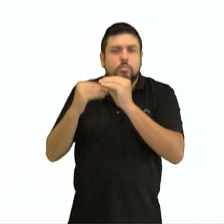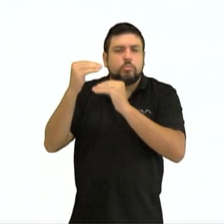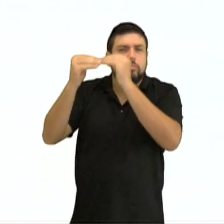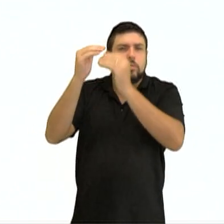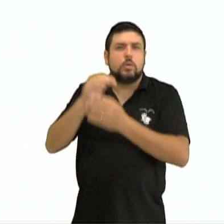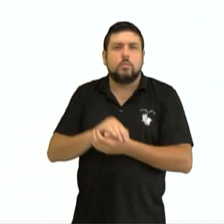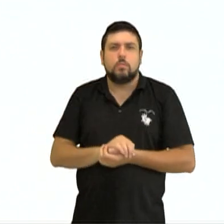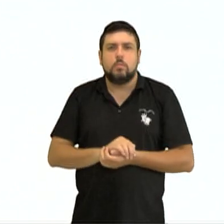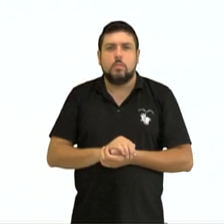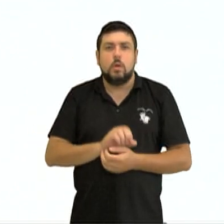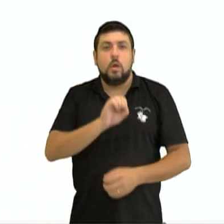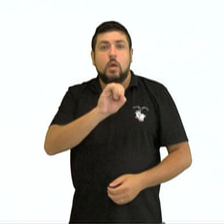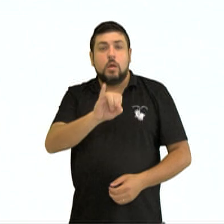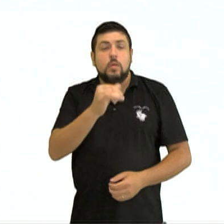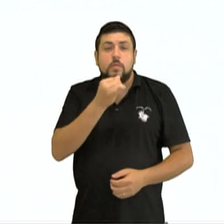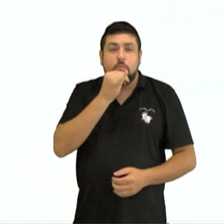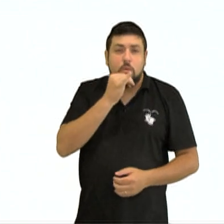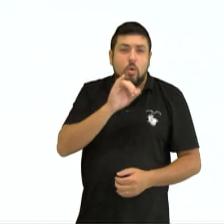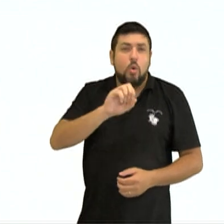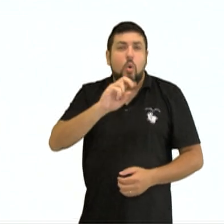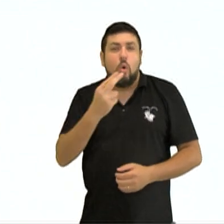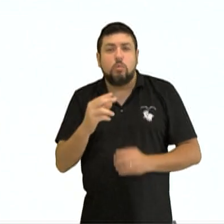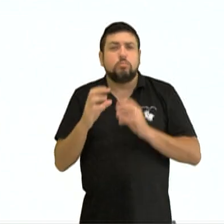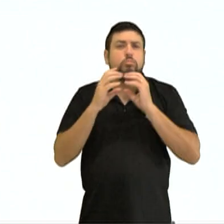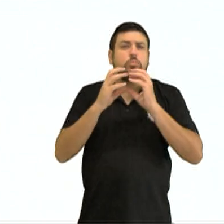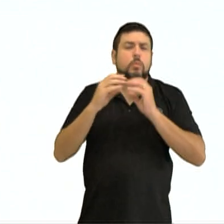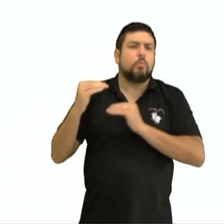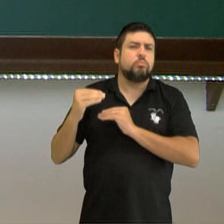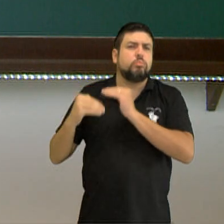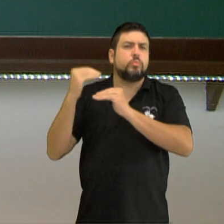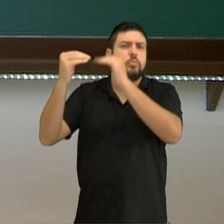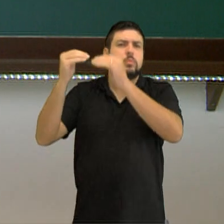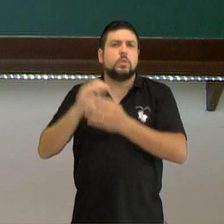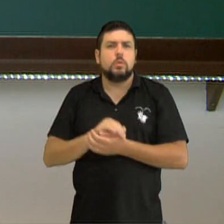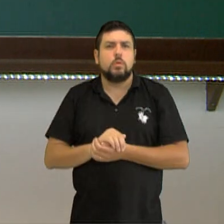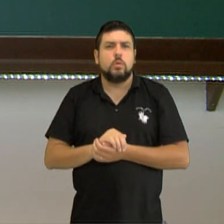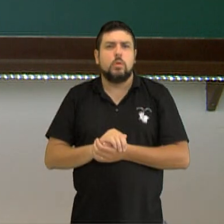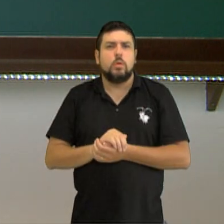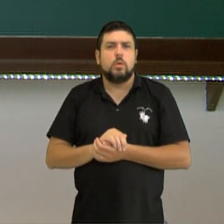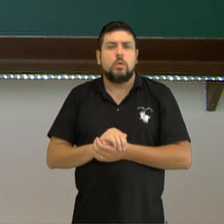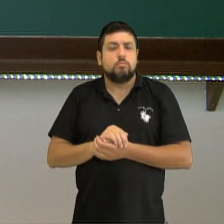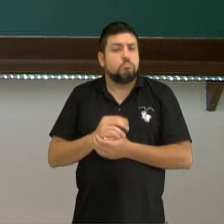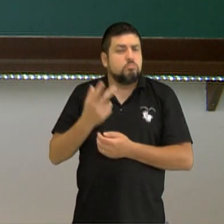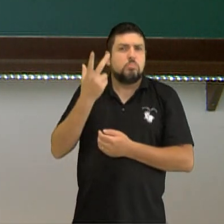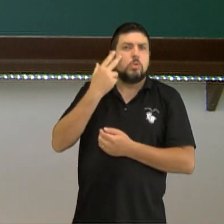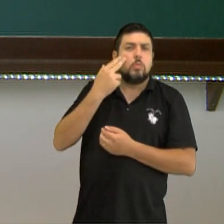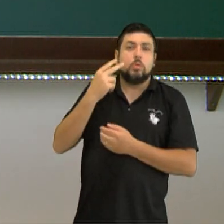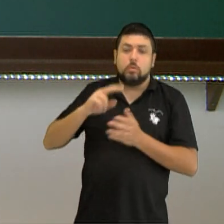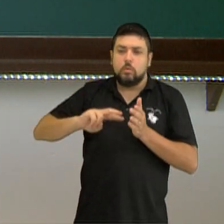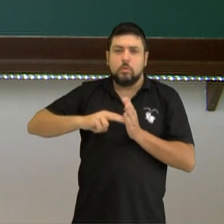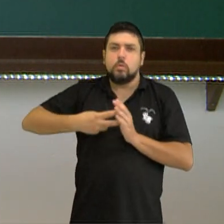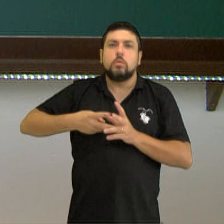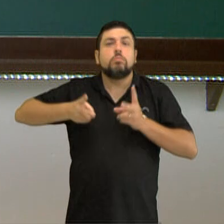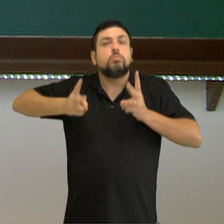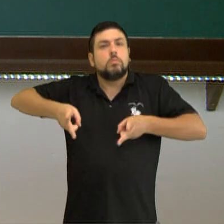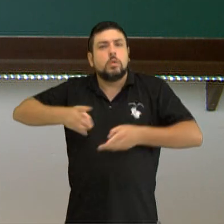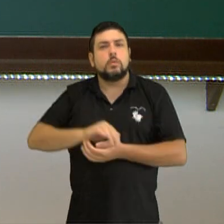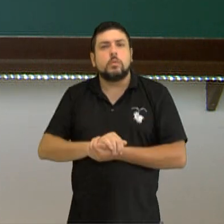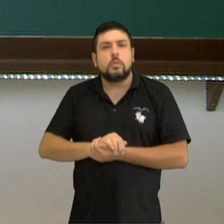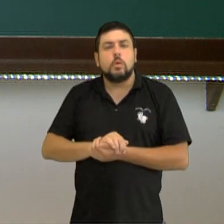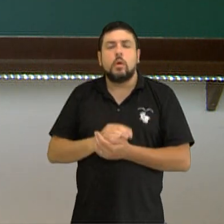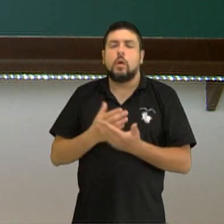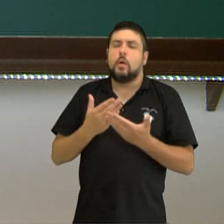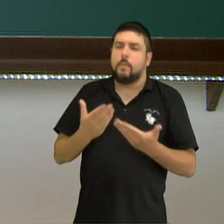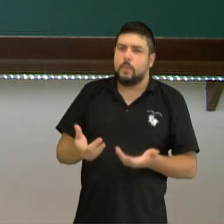cérebro em desenvolvimento, nesse caso, a oração não sofre alterações. E aí, eu vou ter, então,